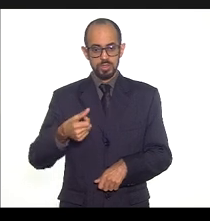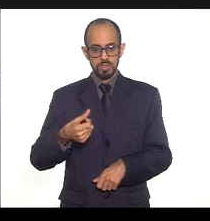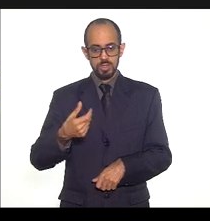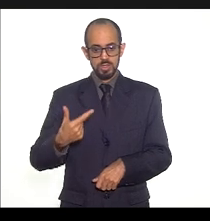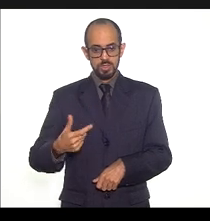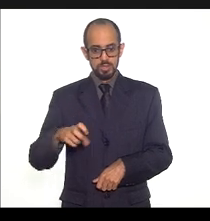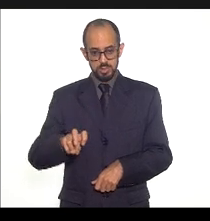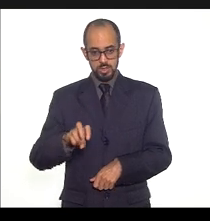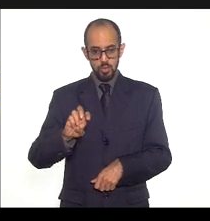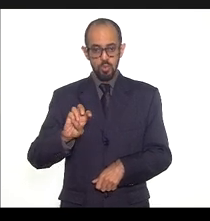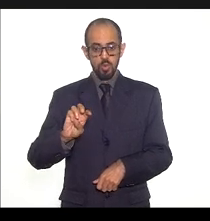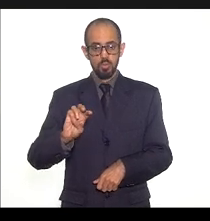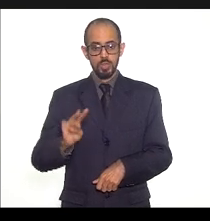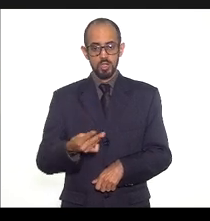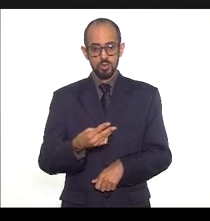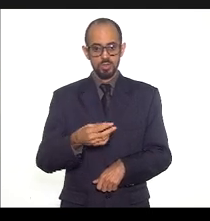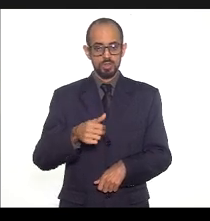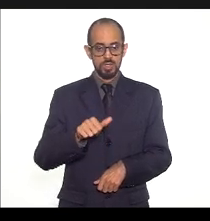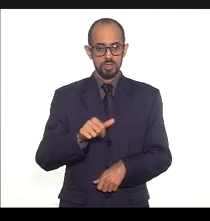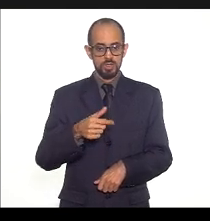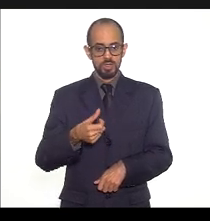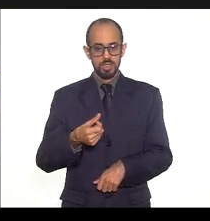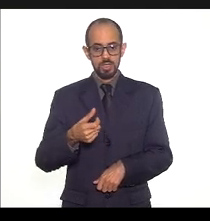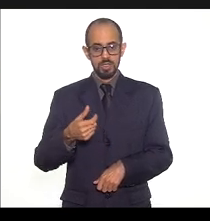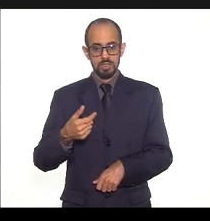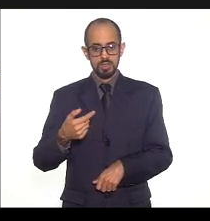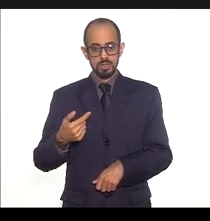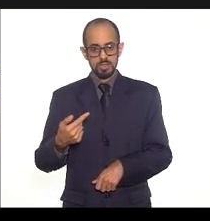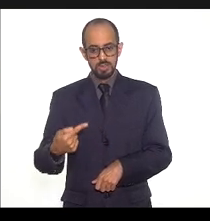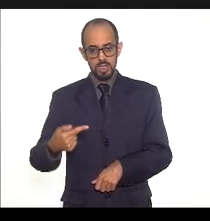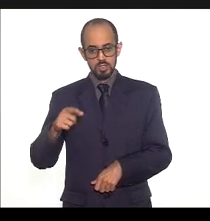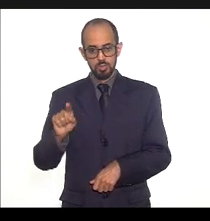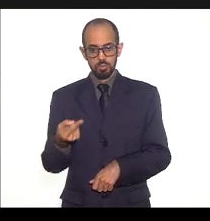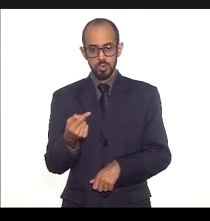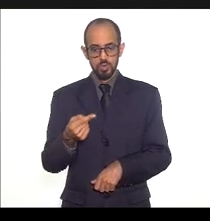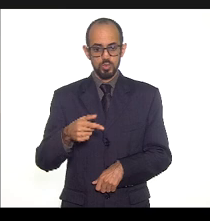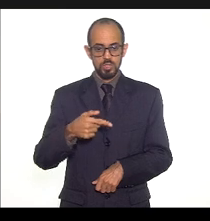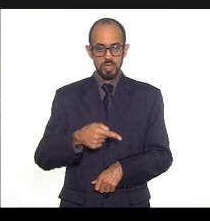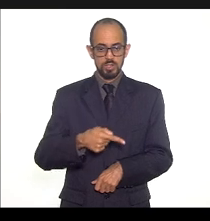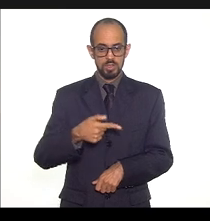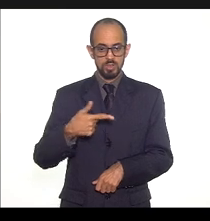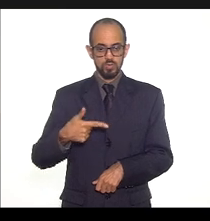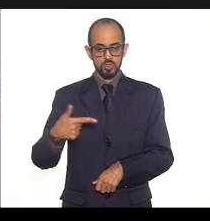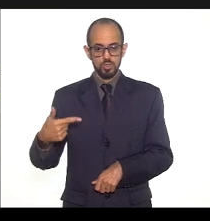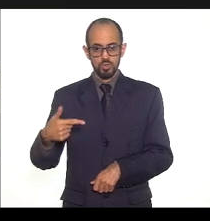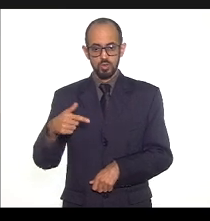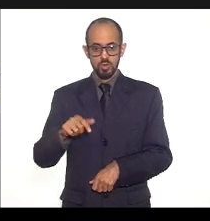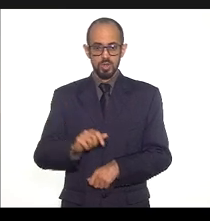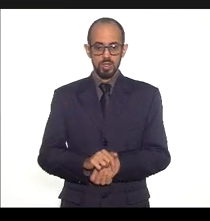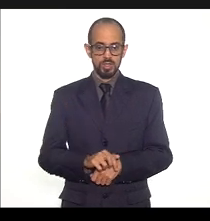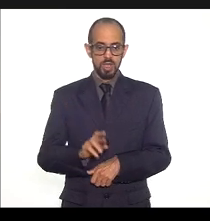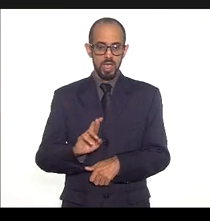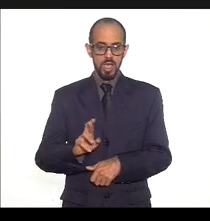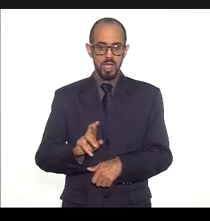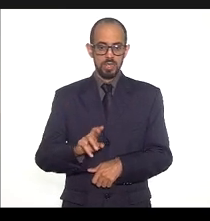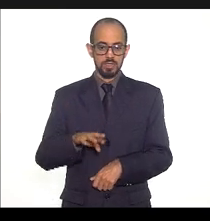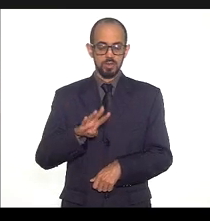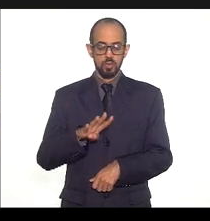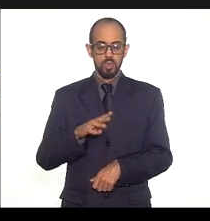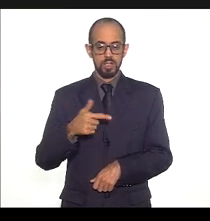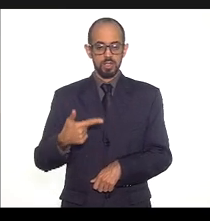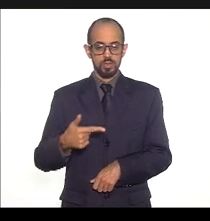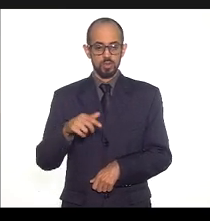167 722 mil reais e 42